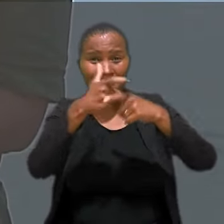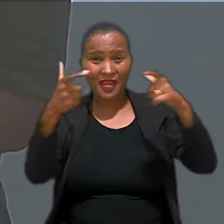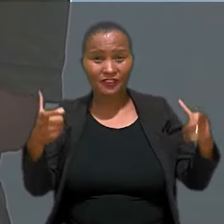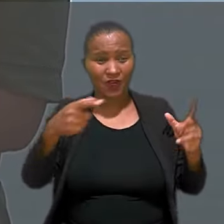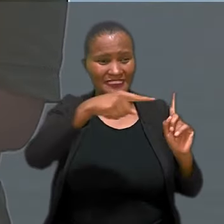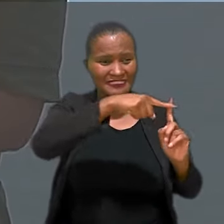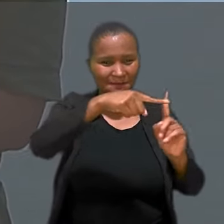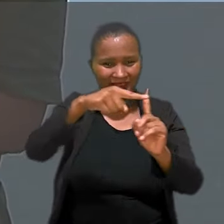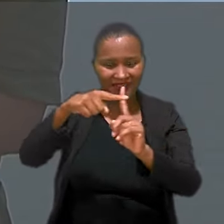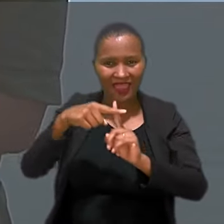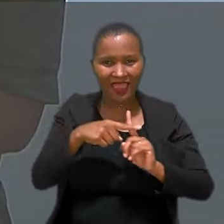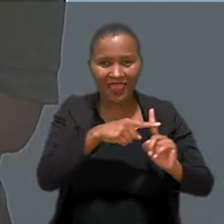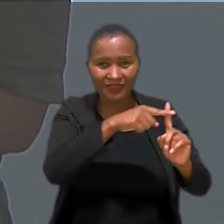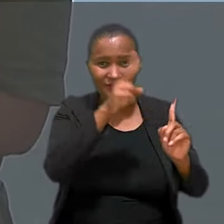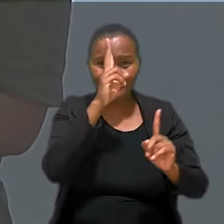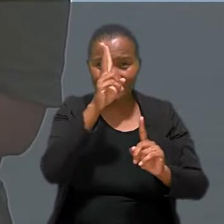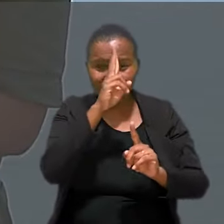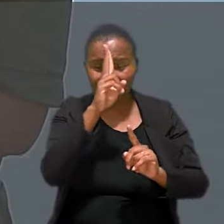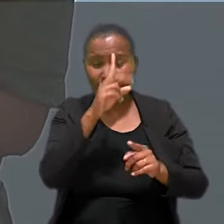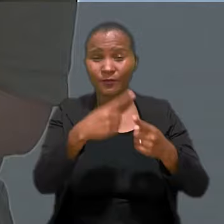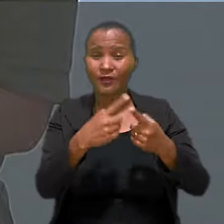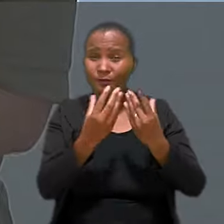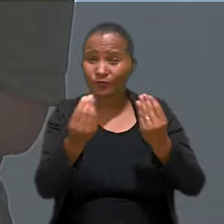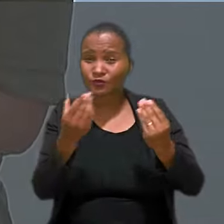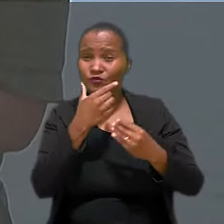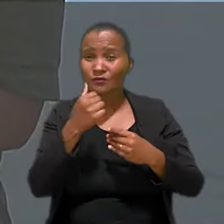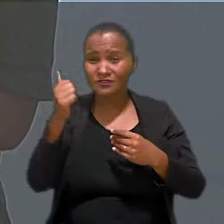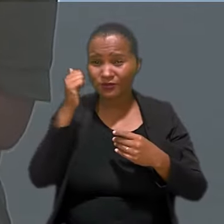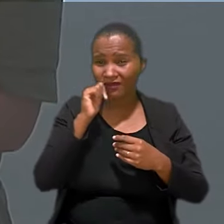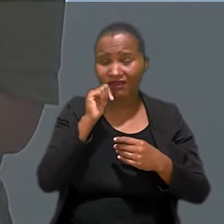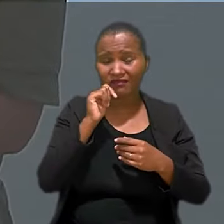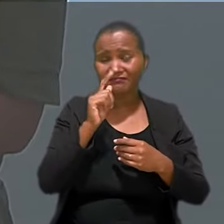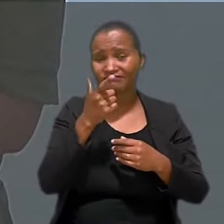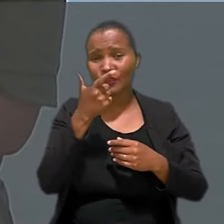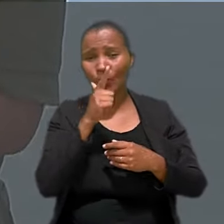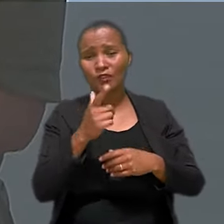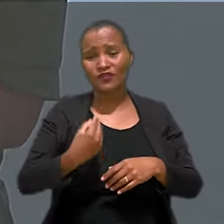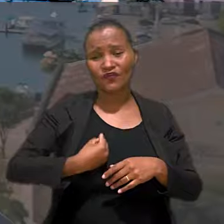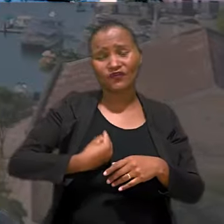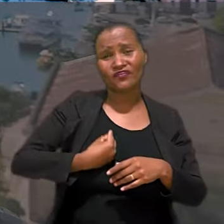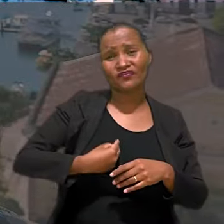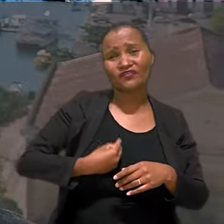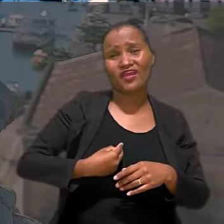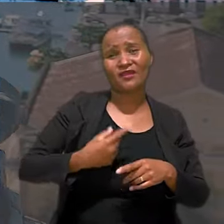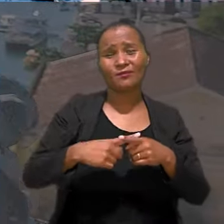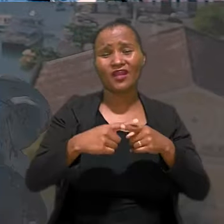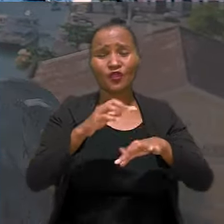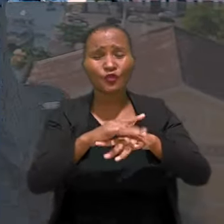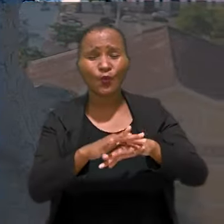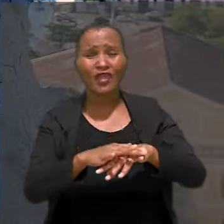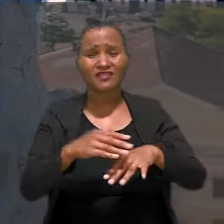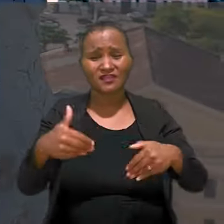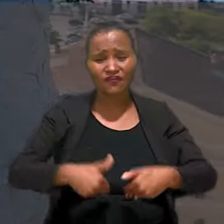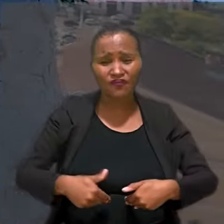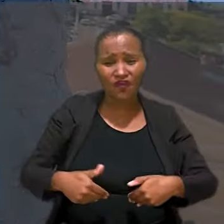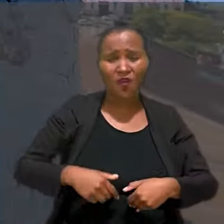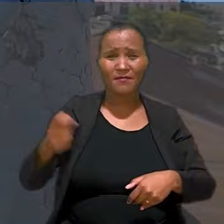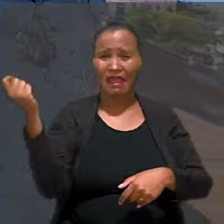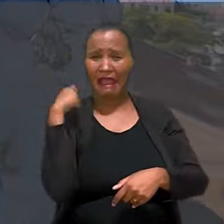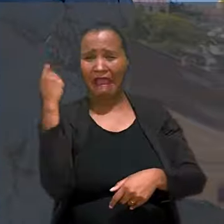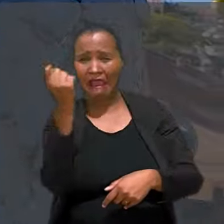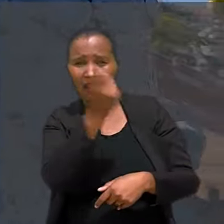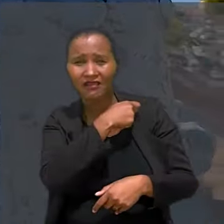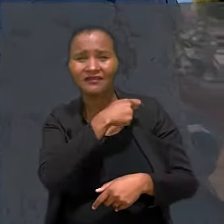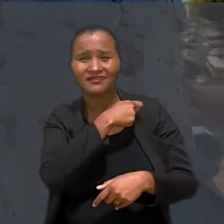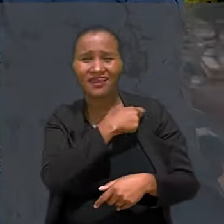moderna, é porque muitos homens e mulheres não resistiam às doenças, às agressões e à fome. Algumas praias daqui de Salvador,